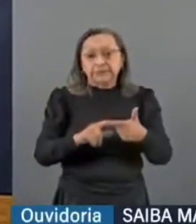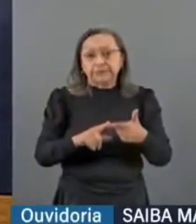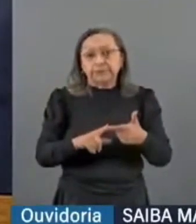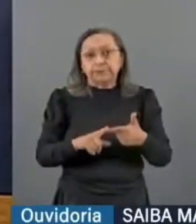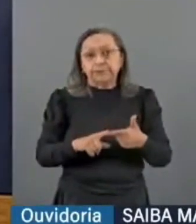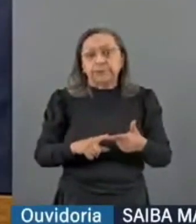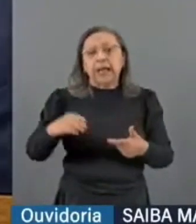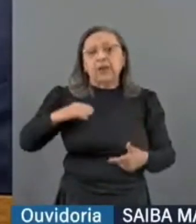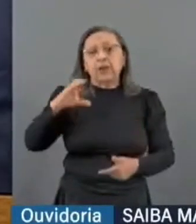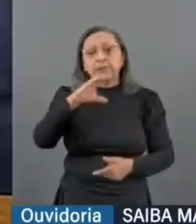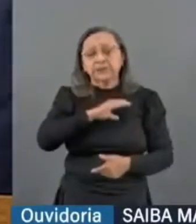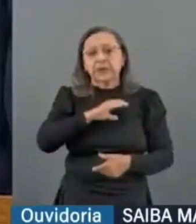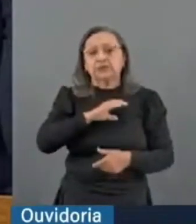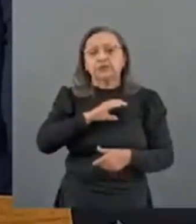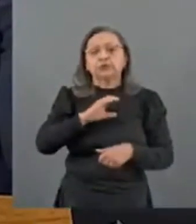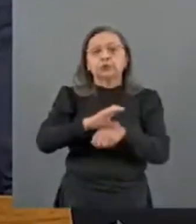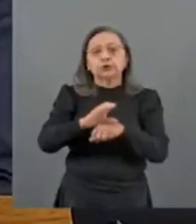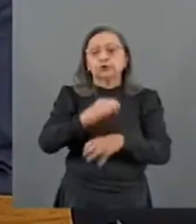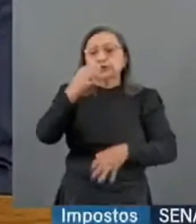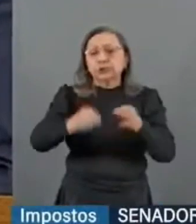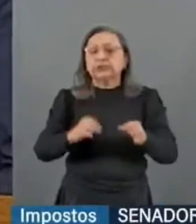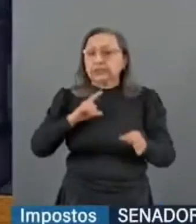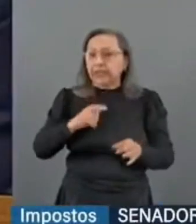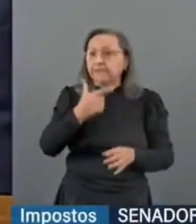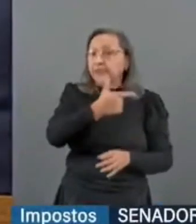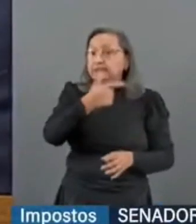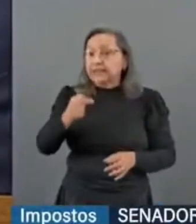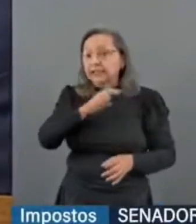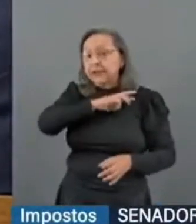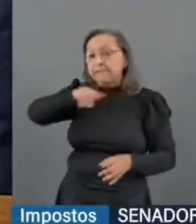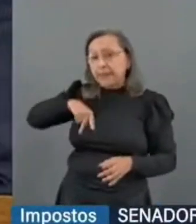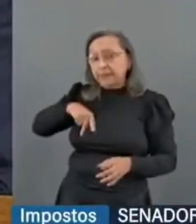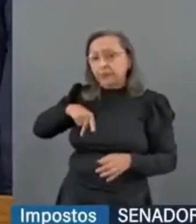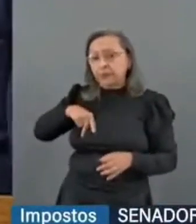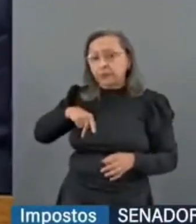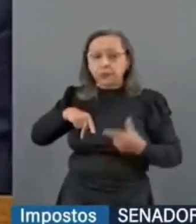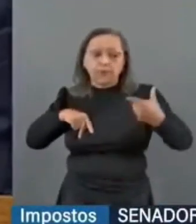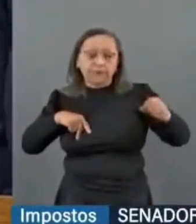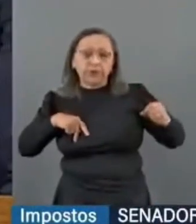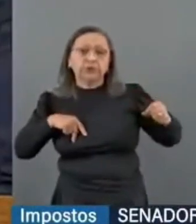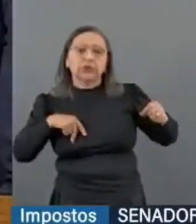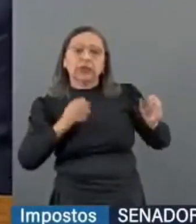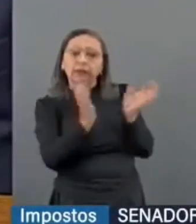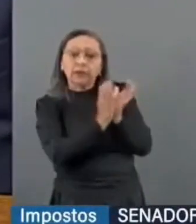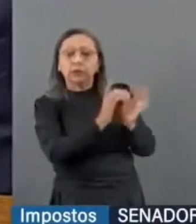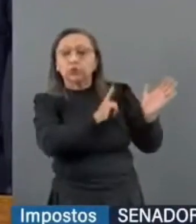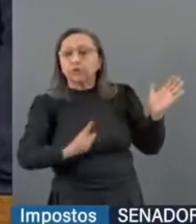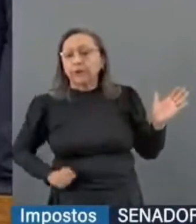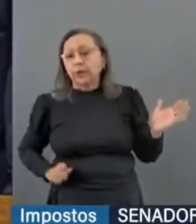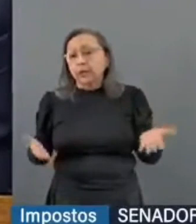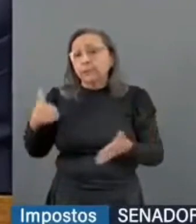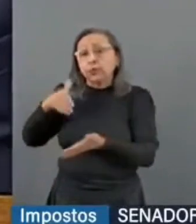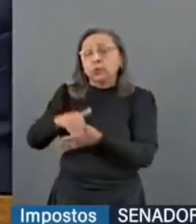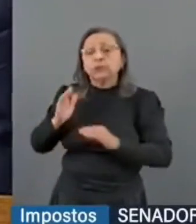a CCJ, dos 27 membros, 20 são governistas. E, por último, dentro do